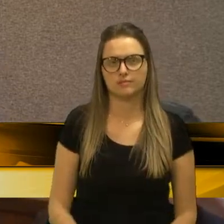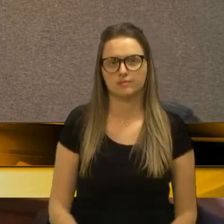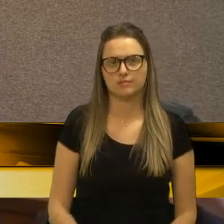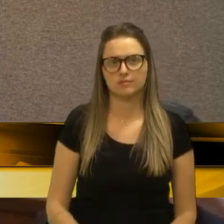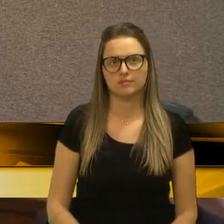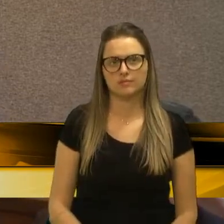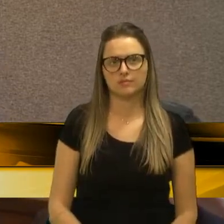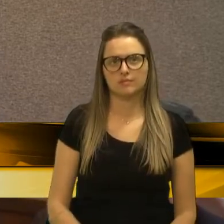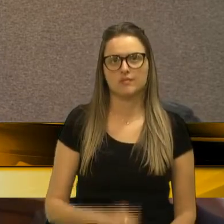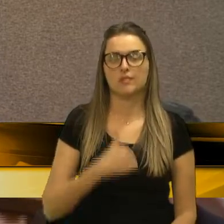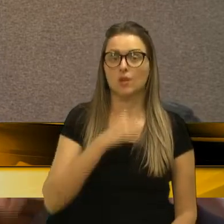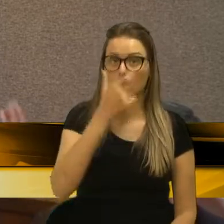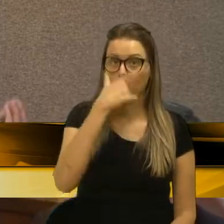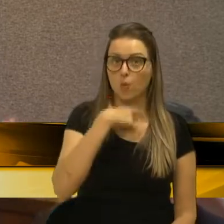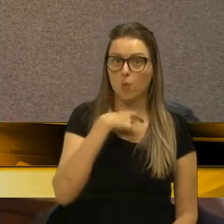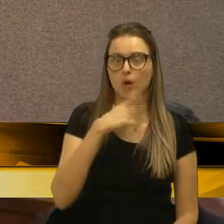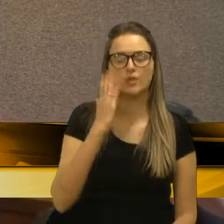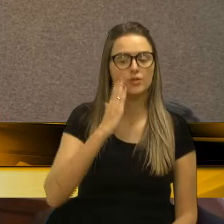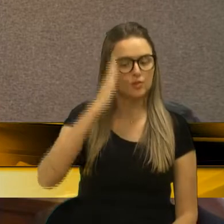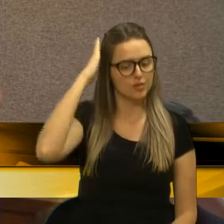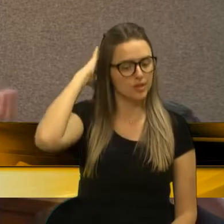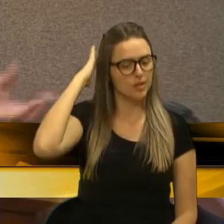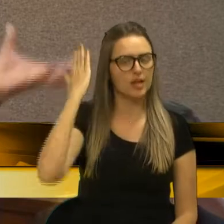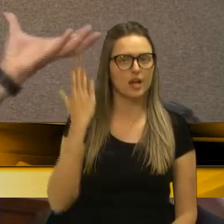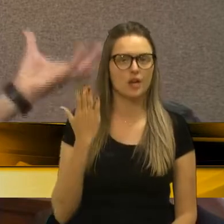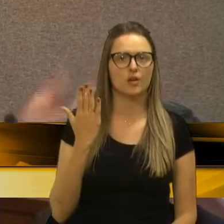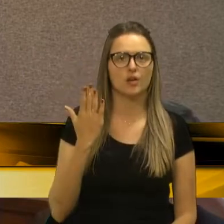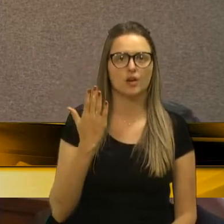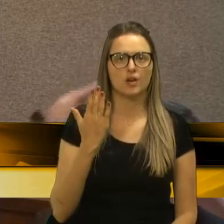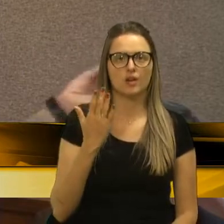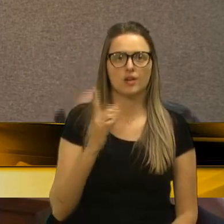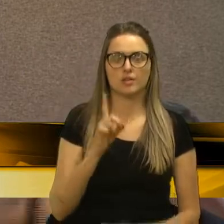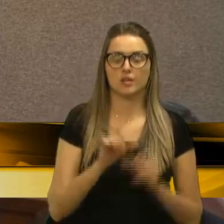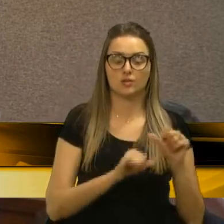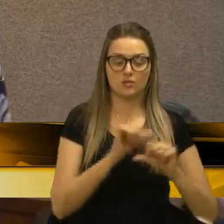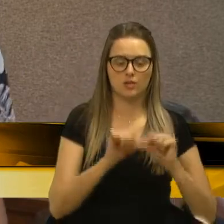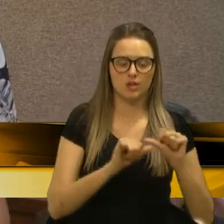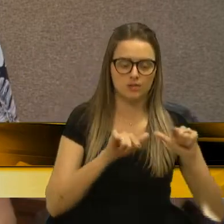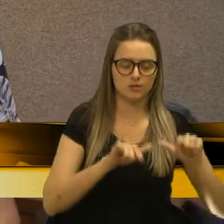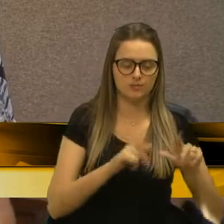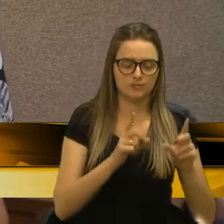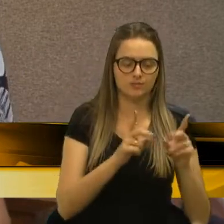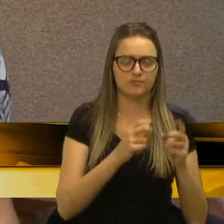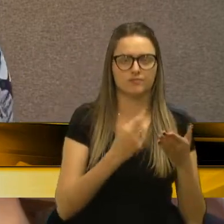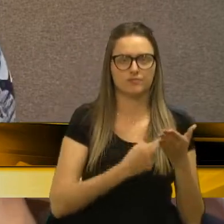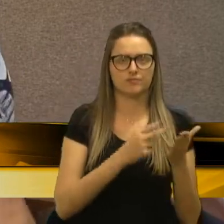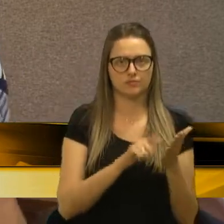Eu acho que o nosso prefeito devia, ao invés de mexer com as nossas banquinhas da cidade de Caxiú do Sul,